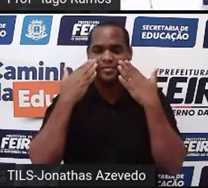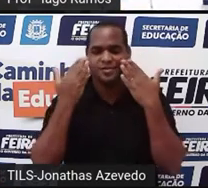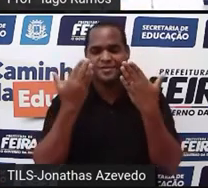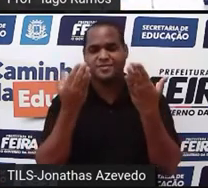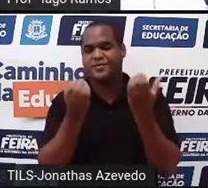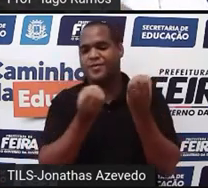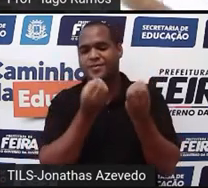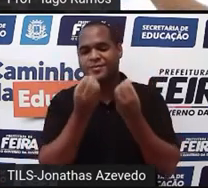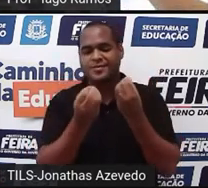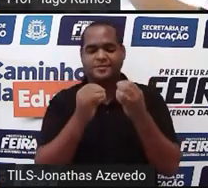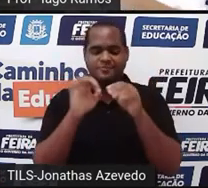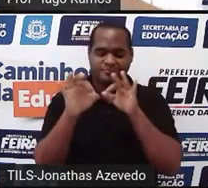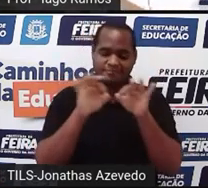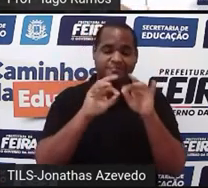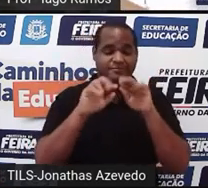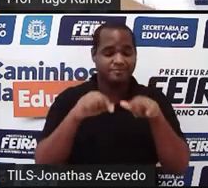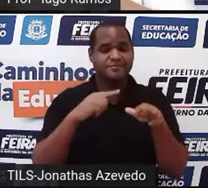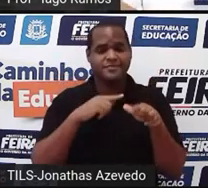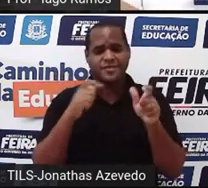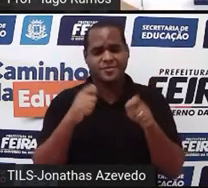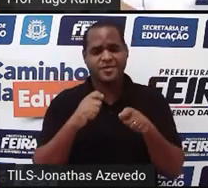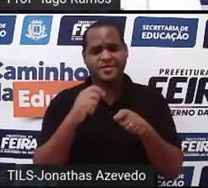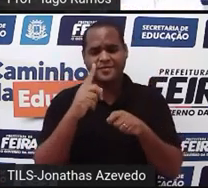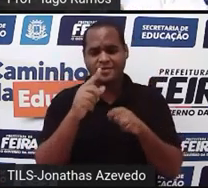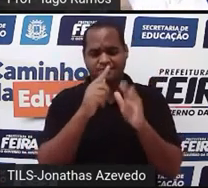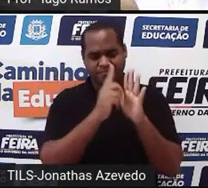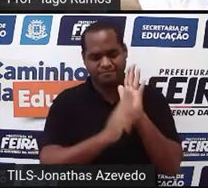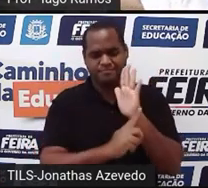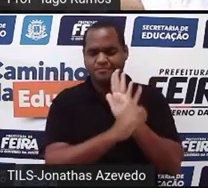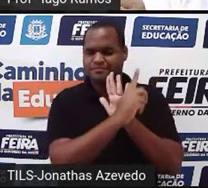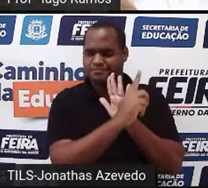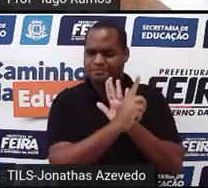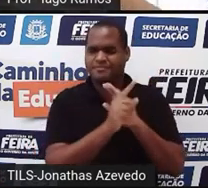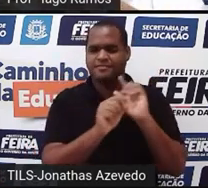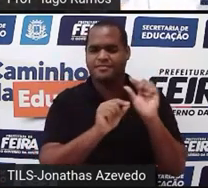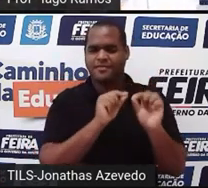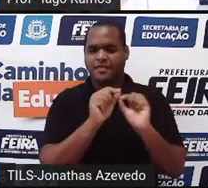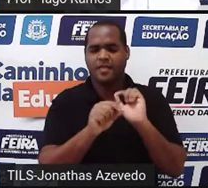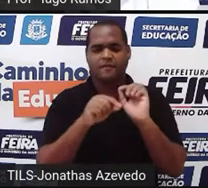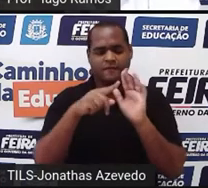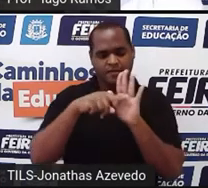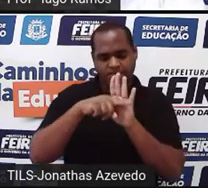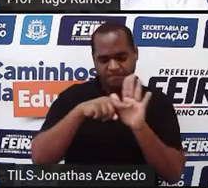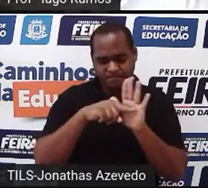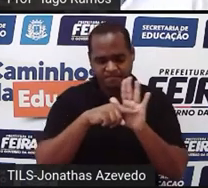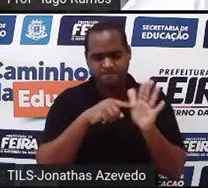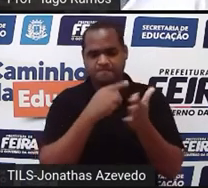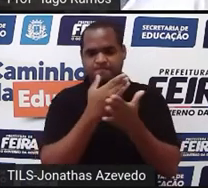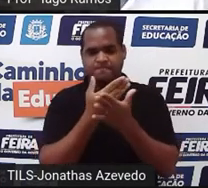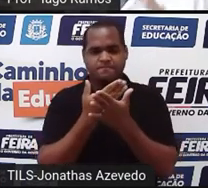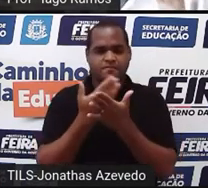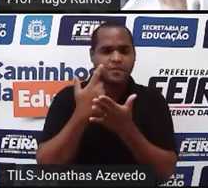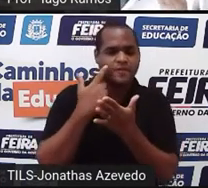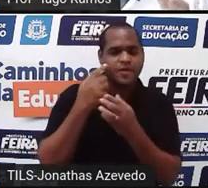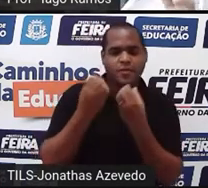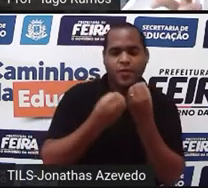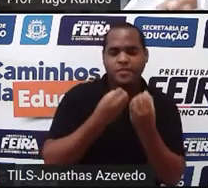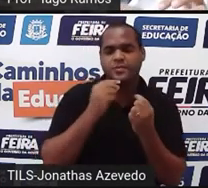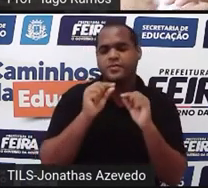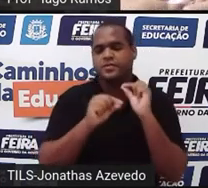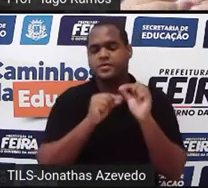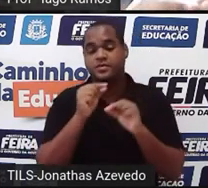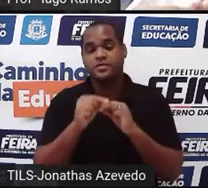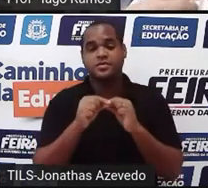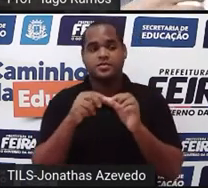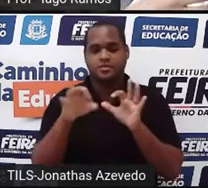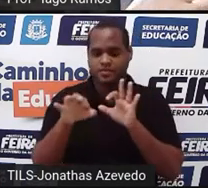gráfico. E no gráfico, a gente vai fazer uma análise dessa solução. Tá? A